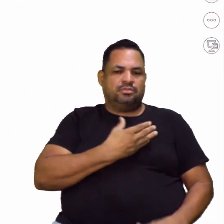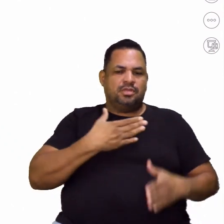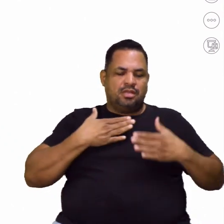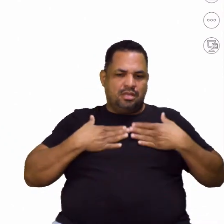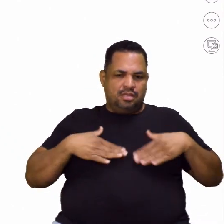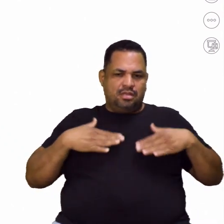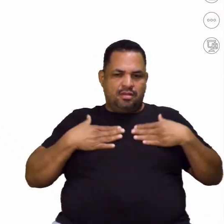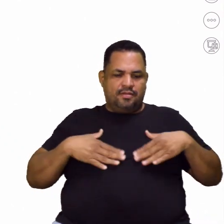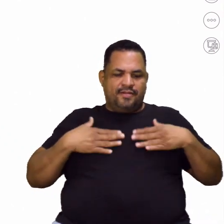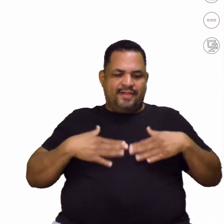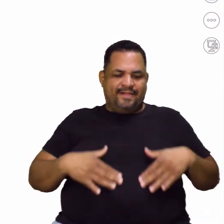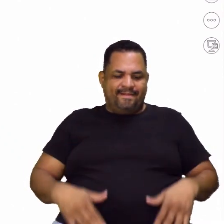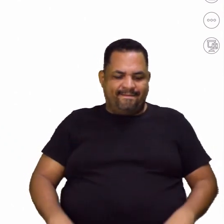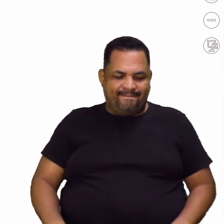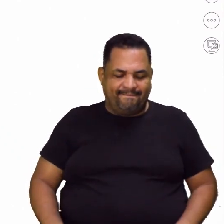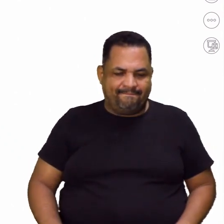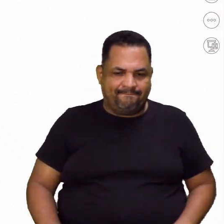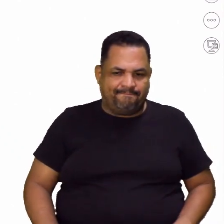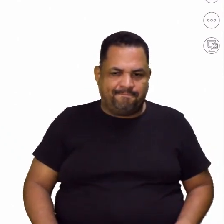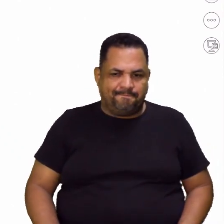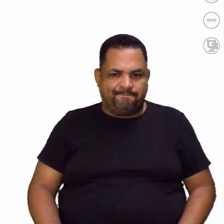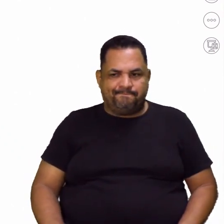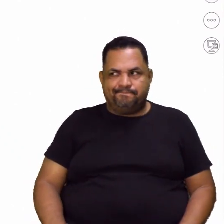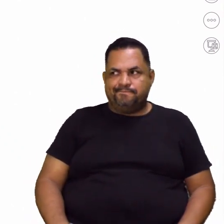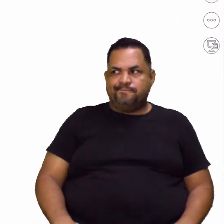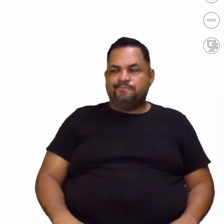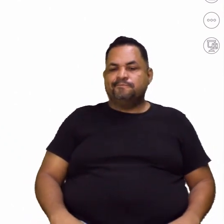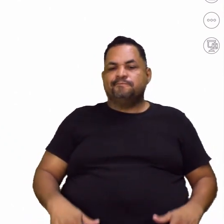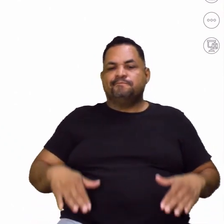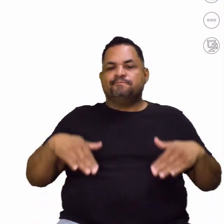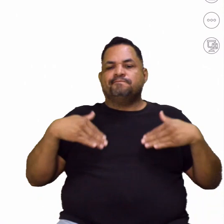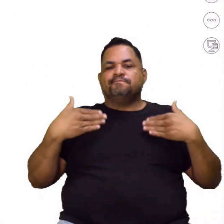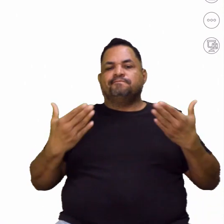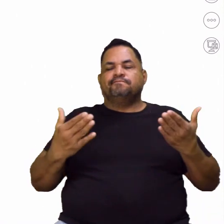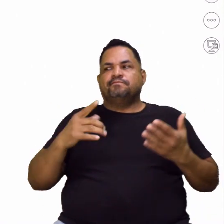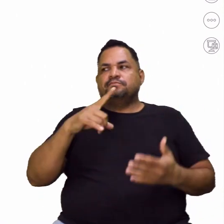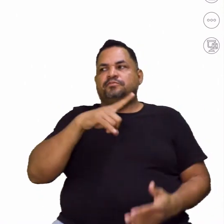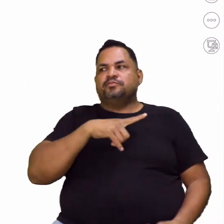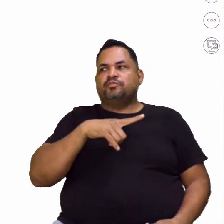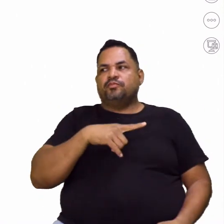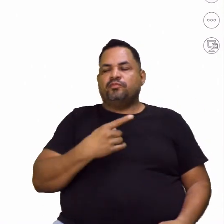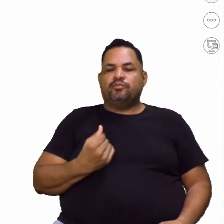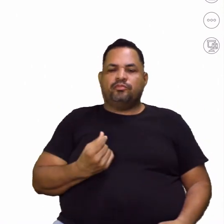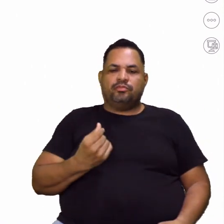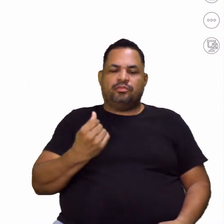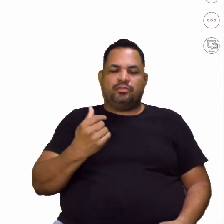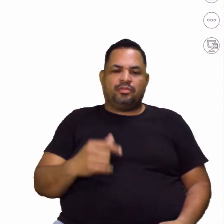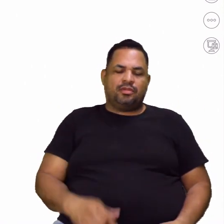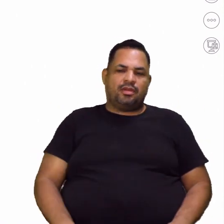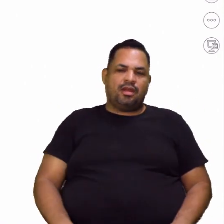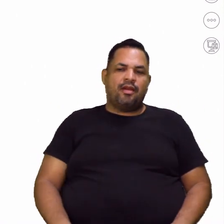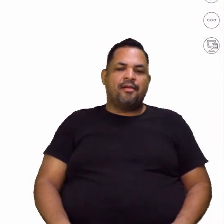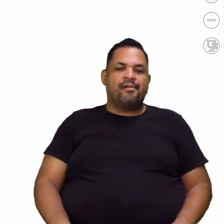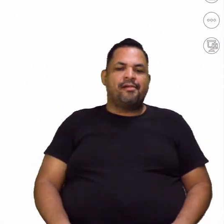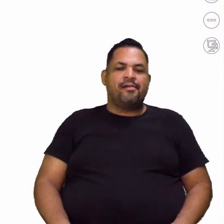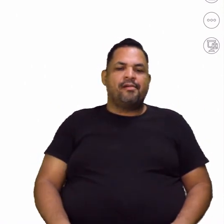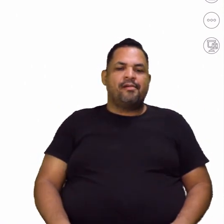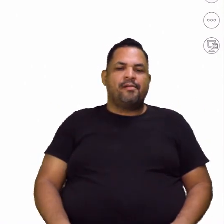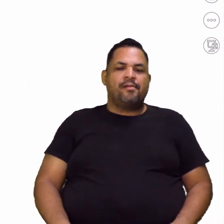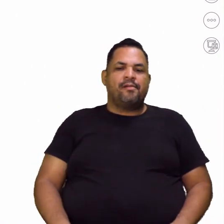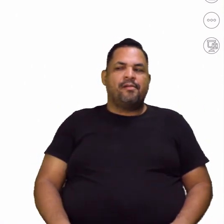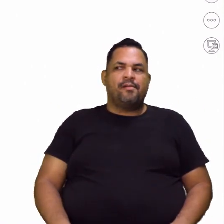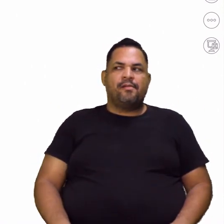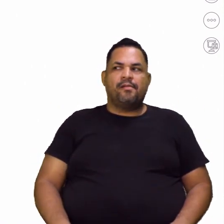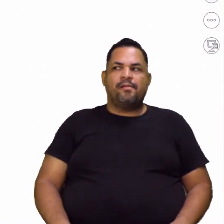denotativo, tá? Quando eu falo tranquilo, às vezes nem sempre, quando você está cheio da grana, você vive uma vida tranquila. Às vezes você vive mais